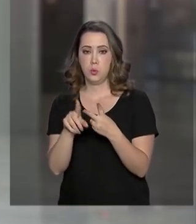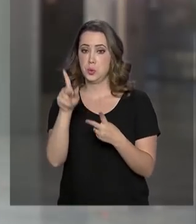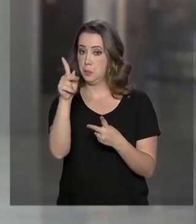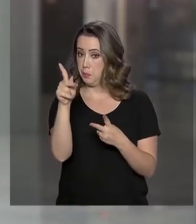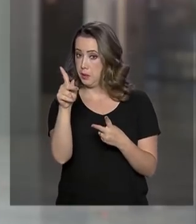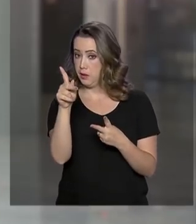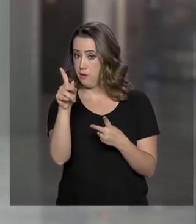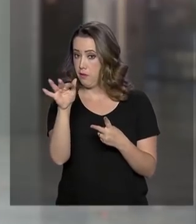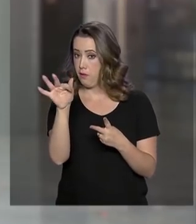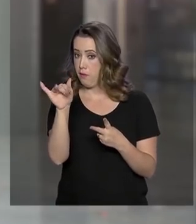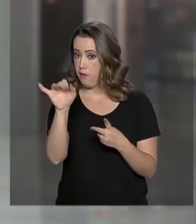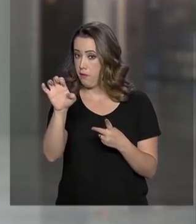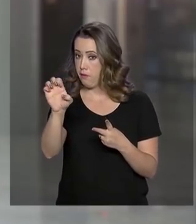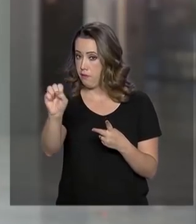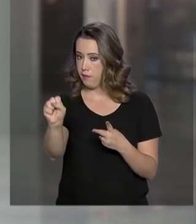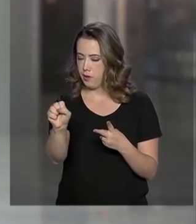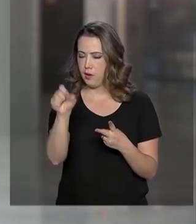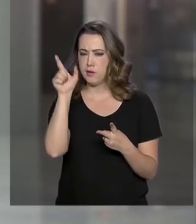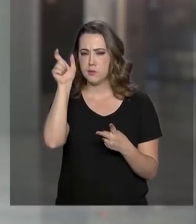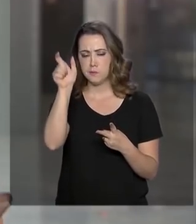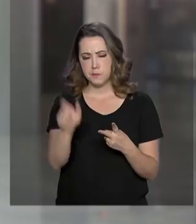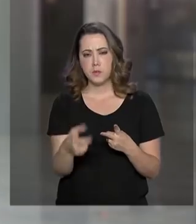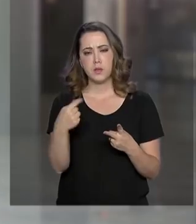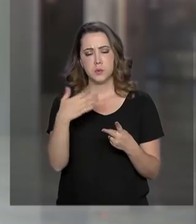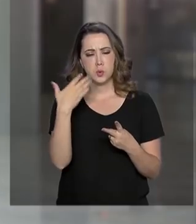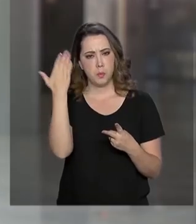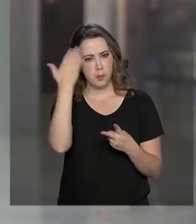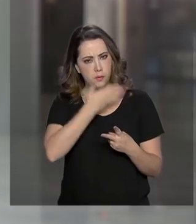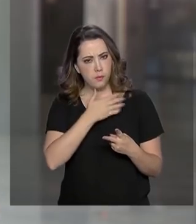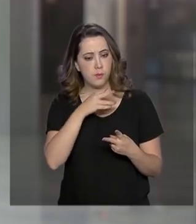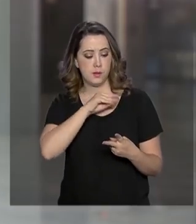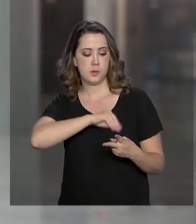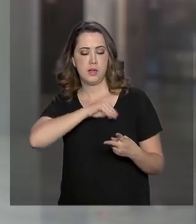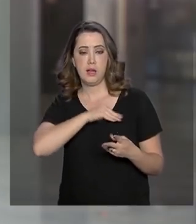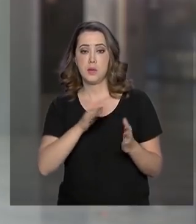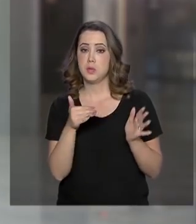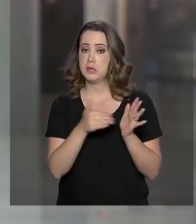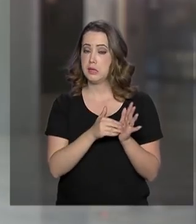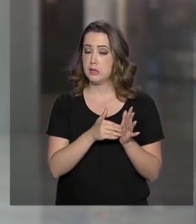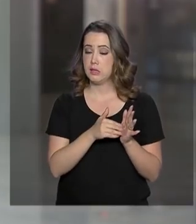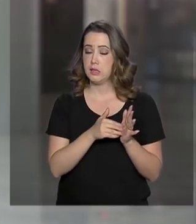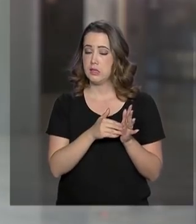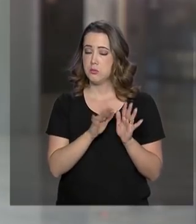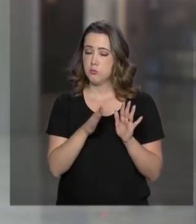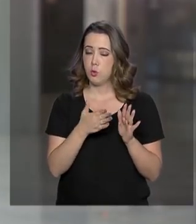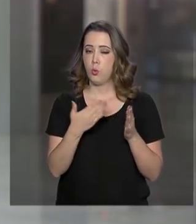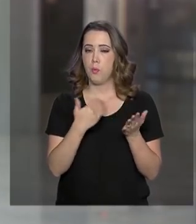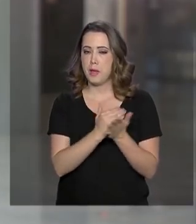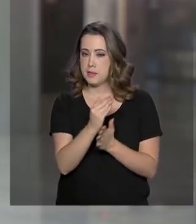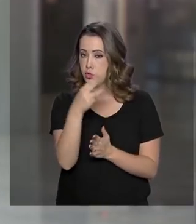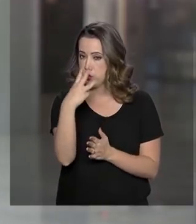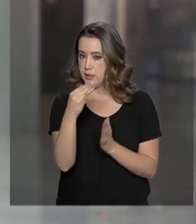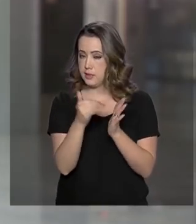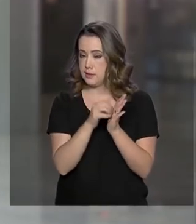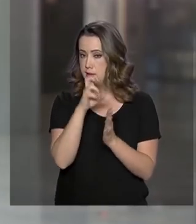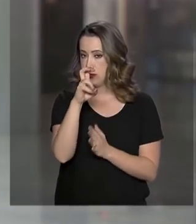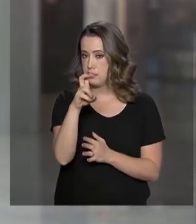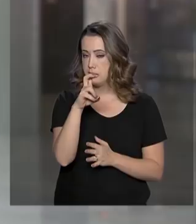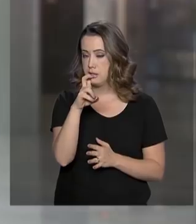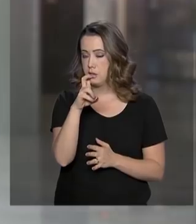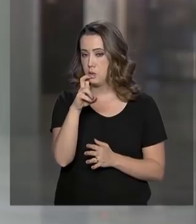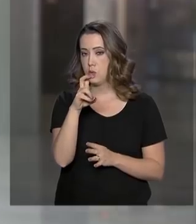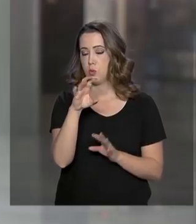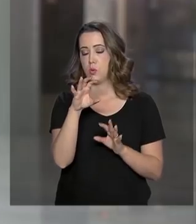o candidato deve comprovar a renda familiar bruta de 3 a 5 salários mínimos. Nesse